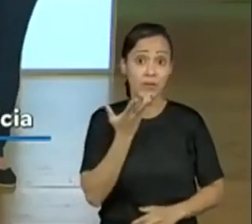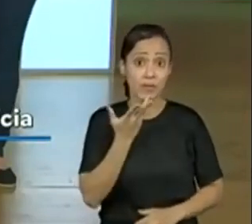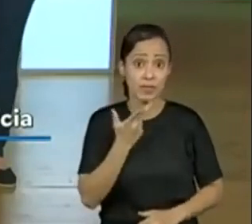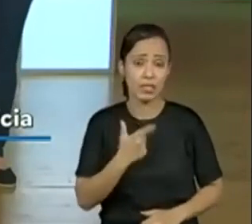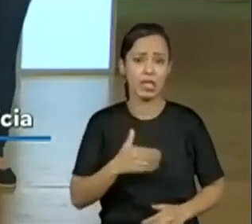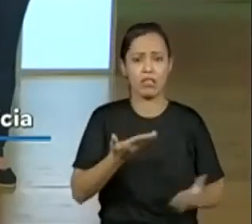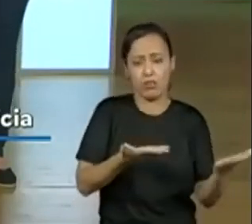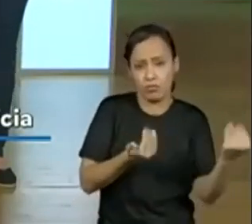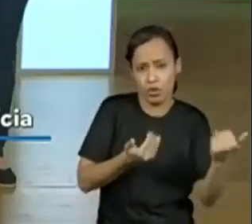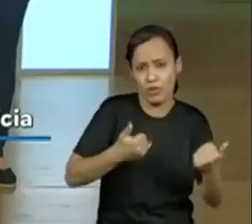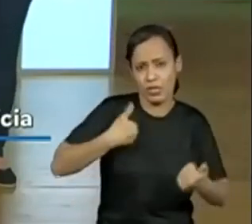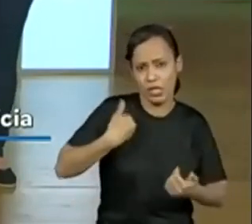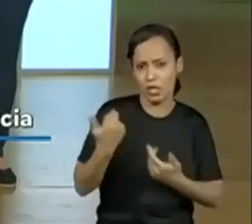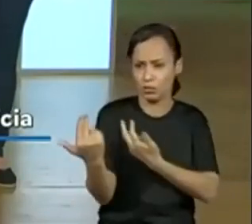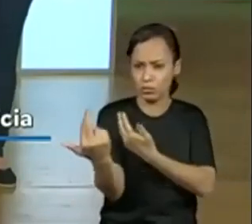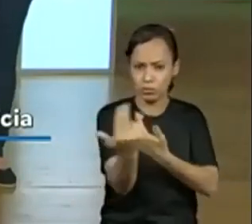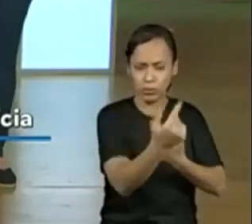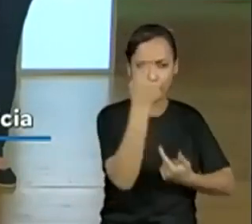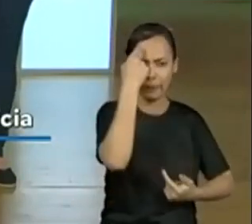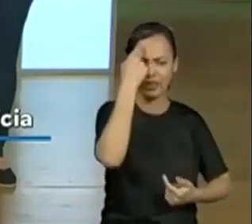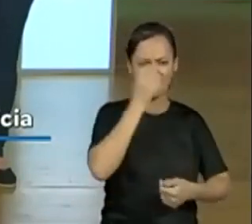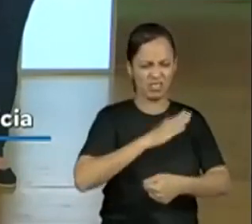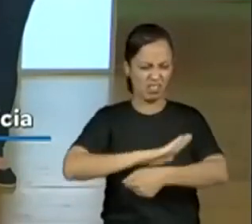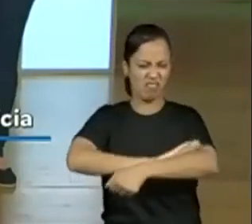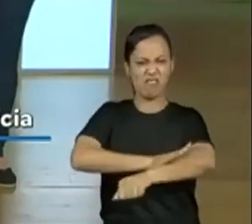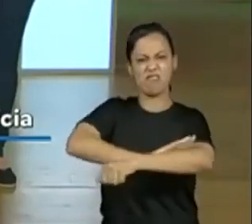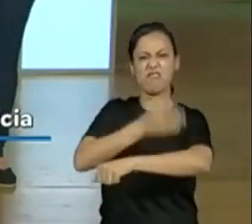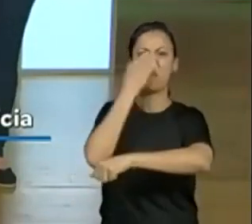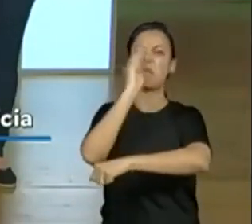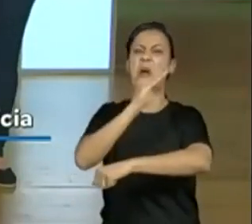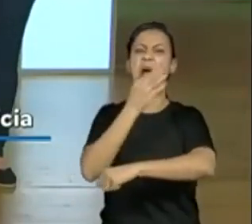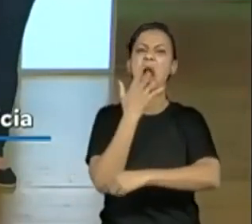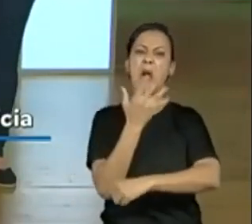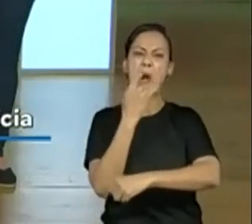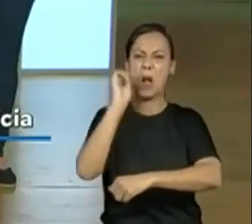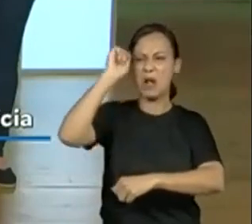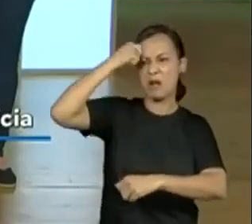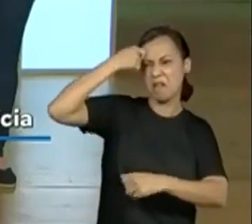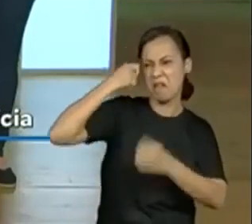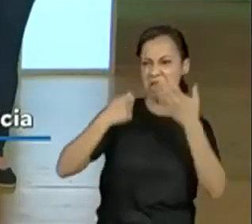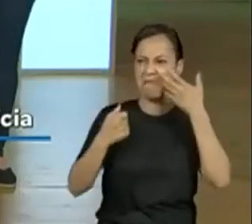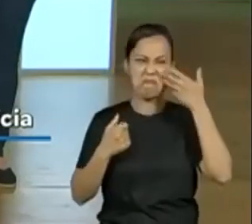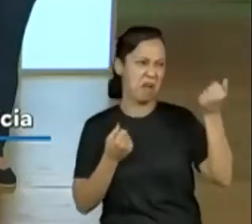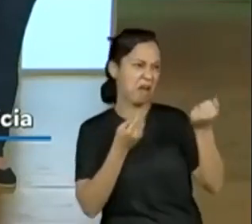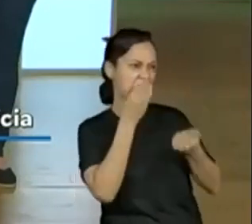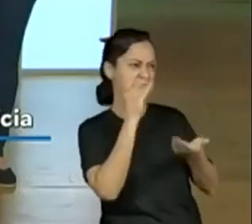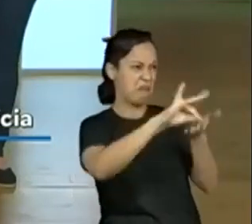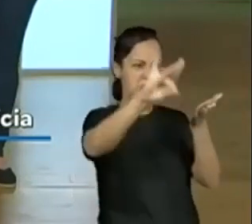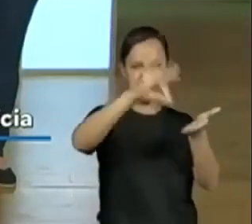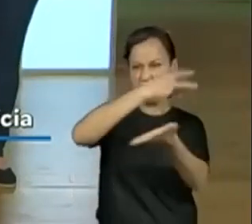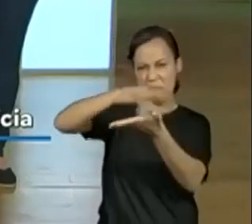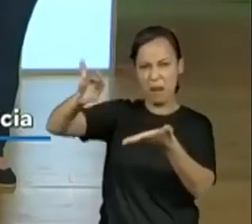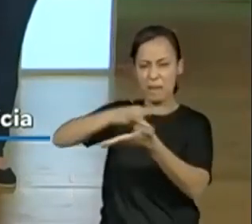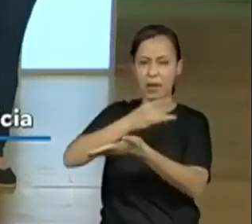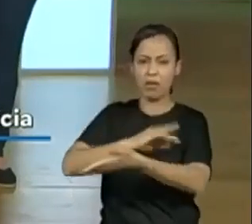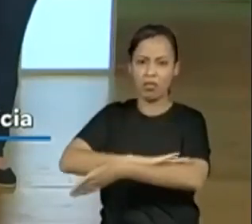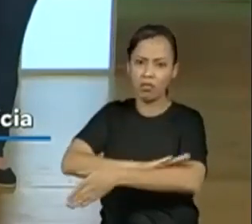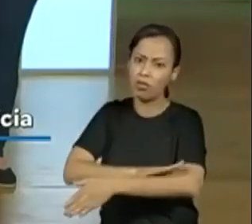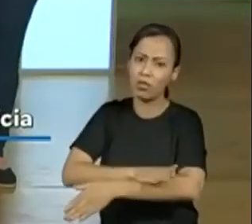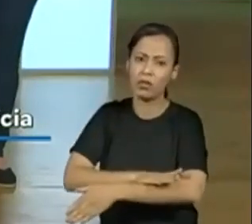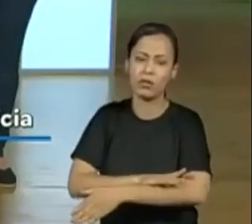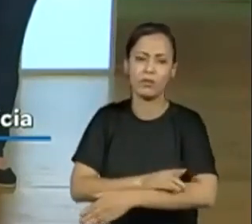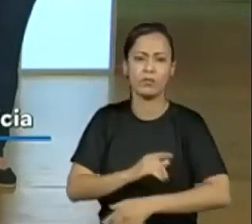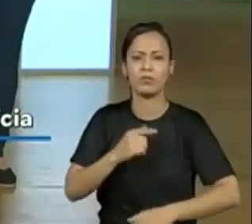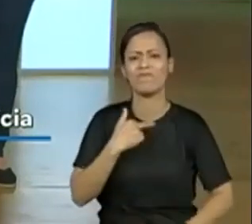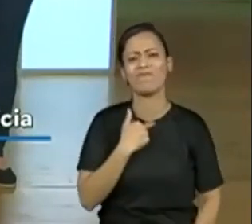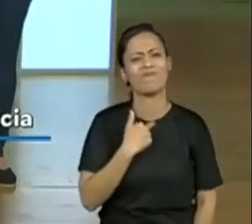refletir sobre esse assunto. Nós sabemos que racismo não é legal, é crime, né, professora? Então, é